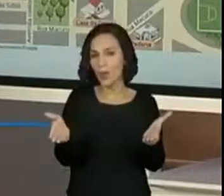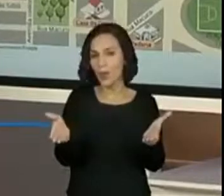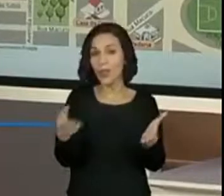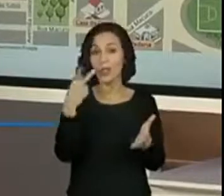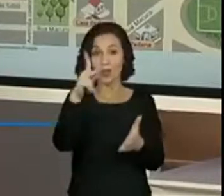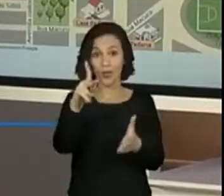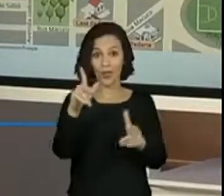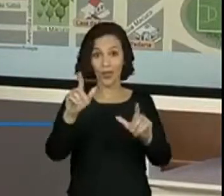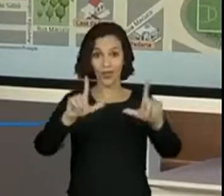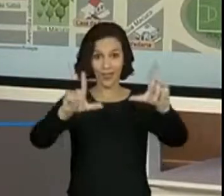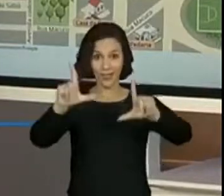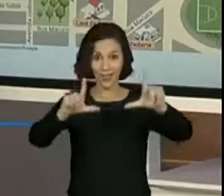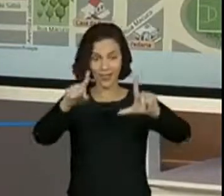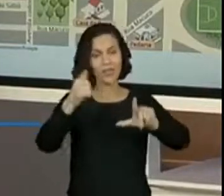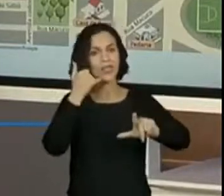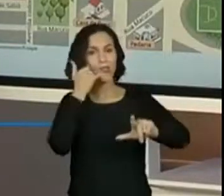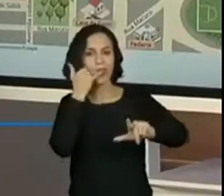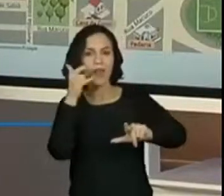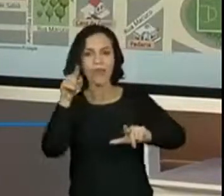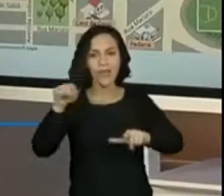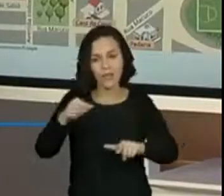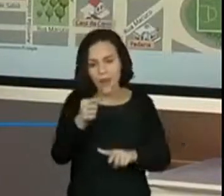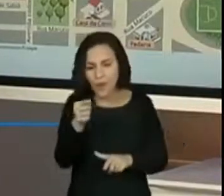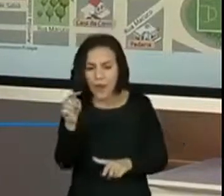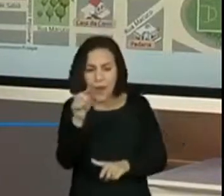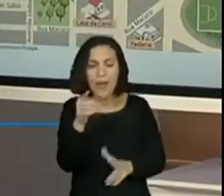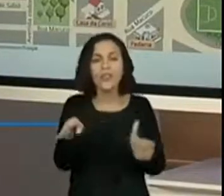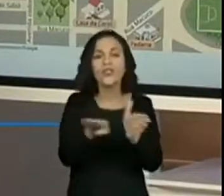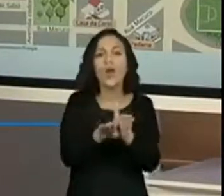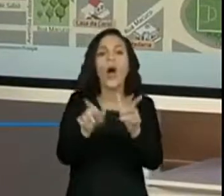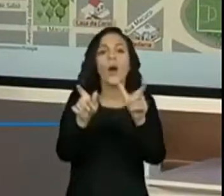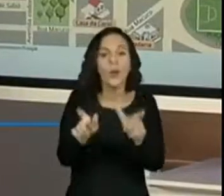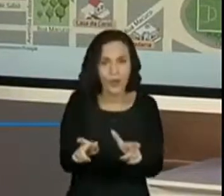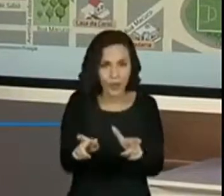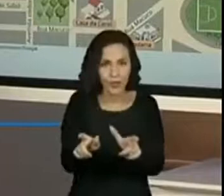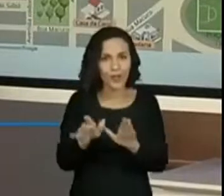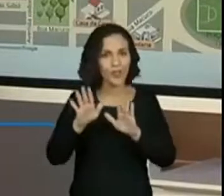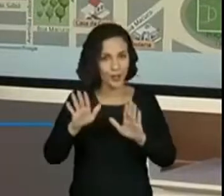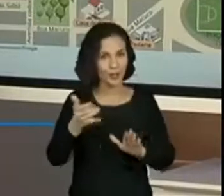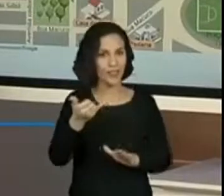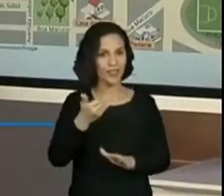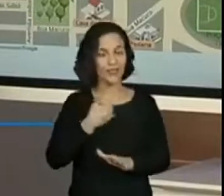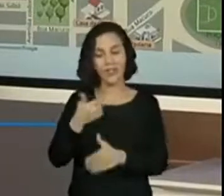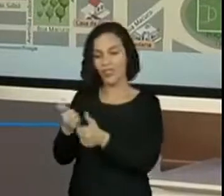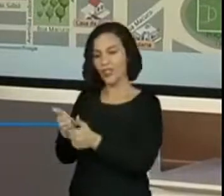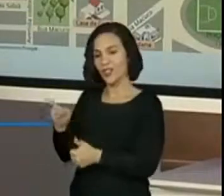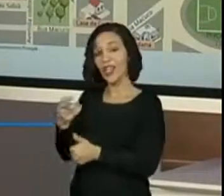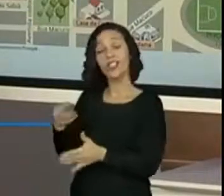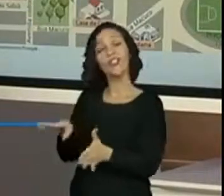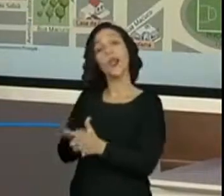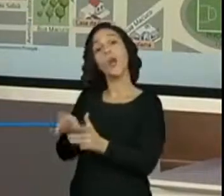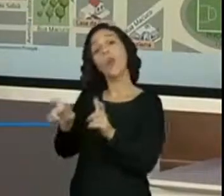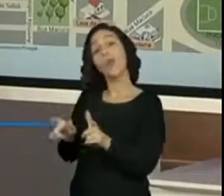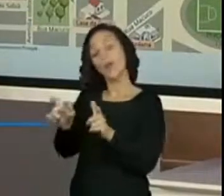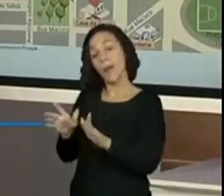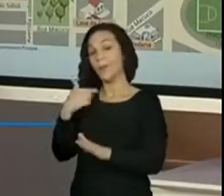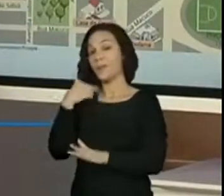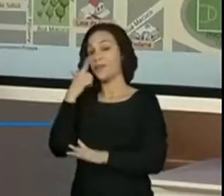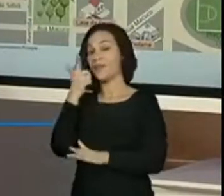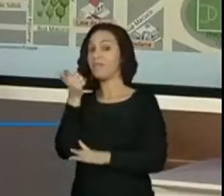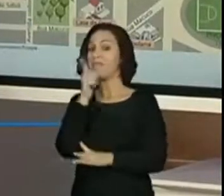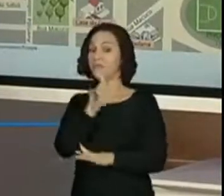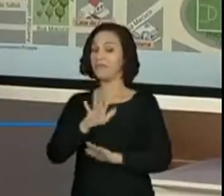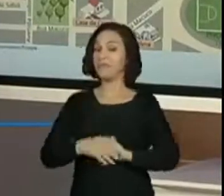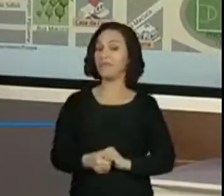aí na tela do seu celular ou da televisão ou do computador e escrever no chat para a professora aonde a Carol vai